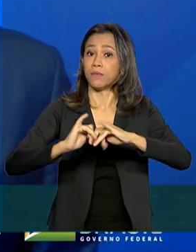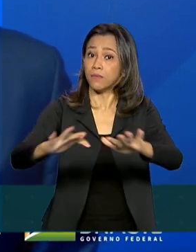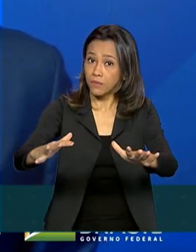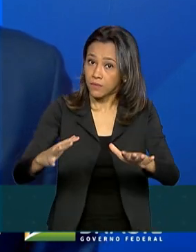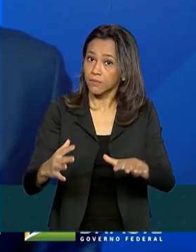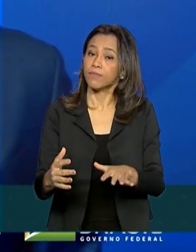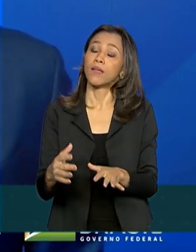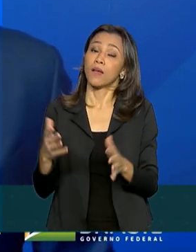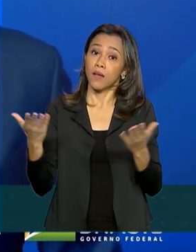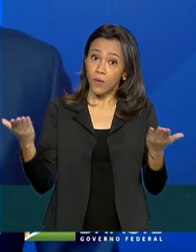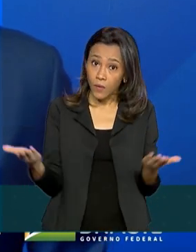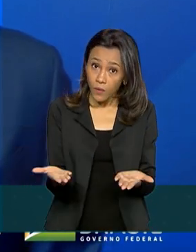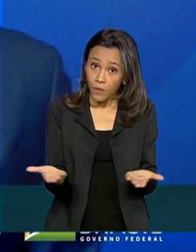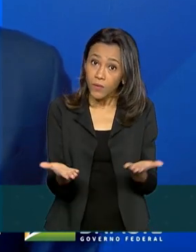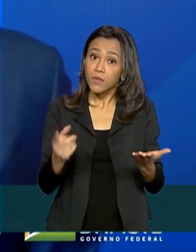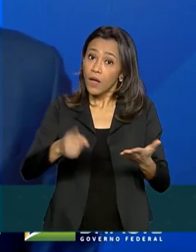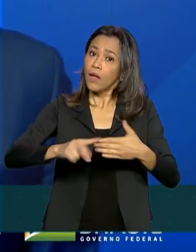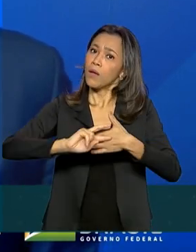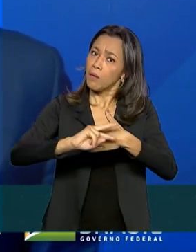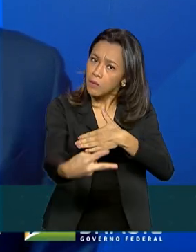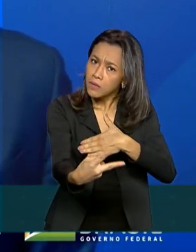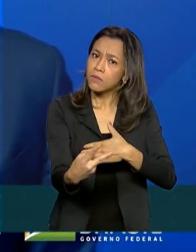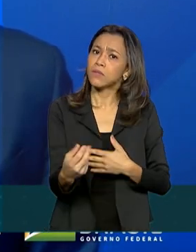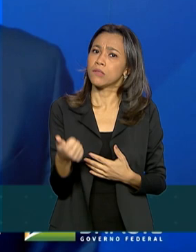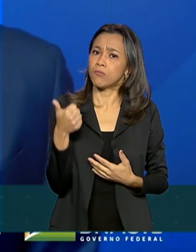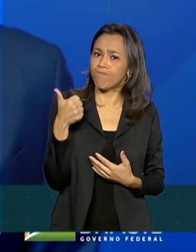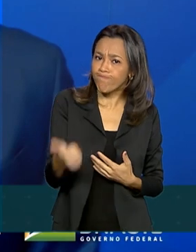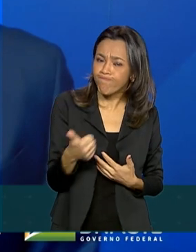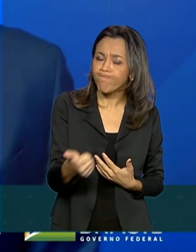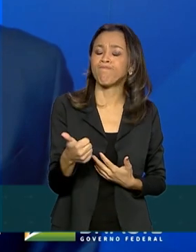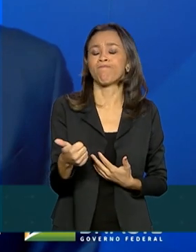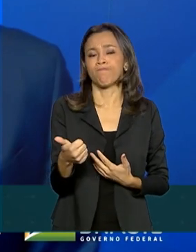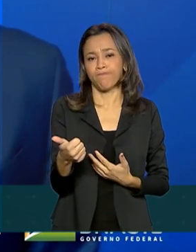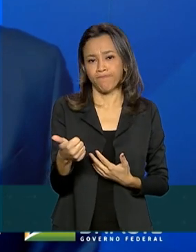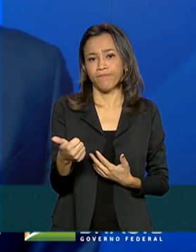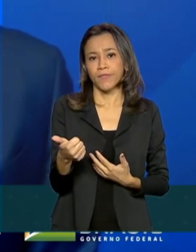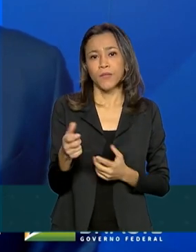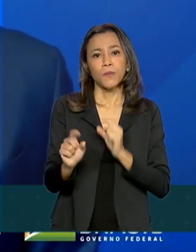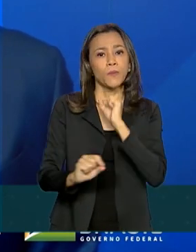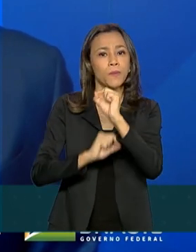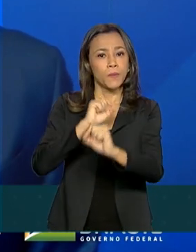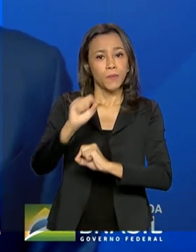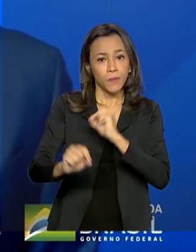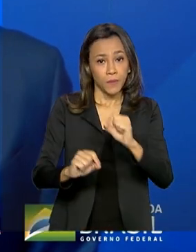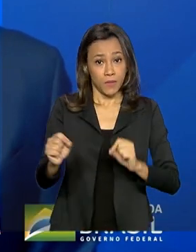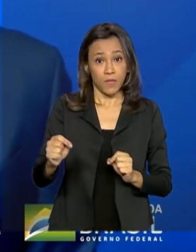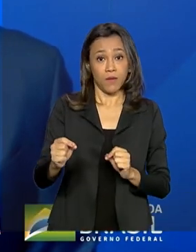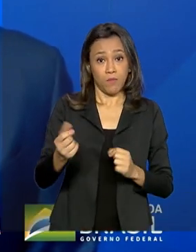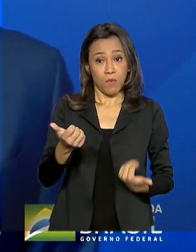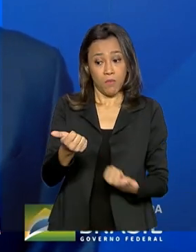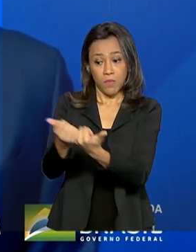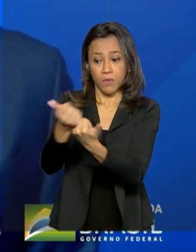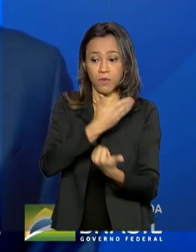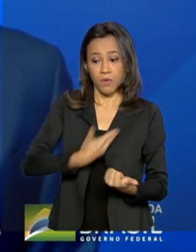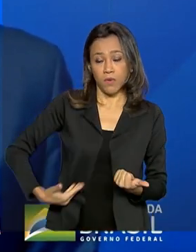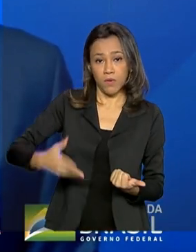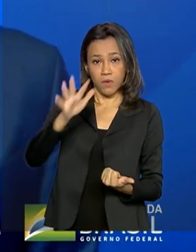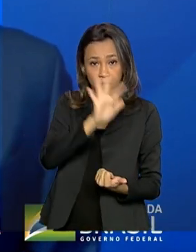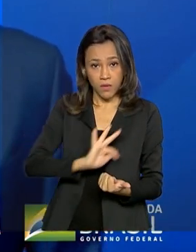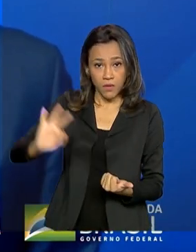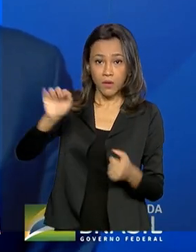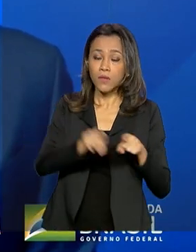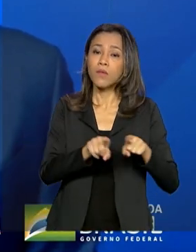construtiva da resposta do governo federal e da Caixa Econômica